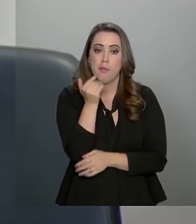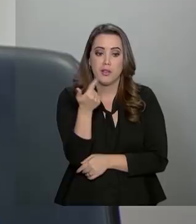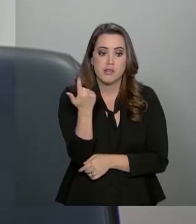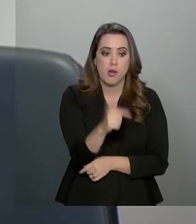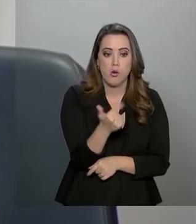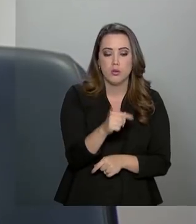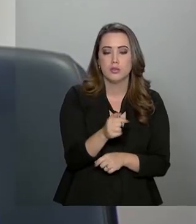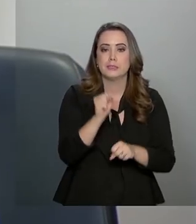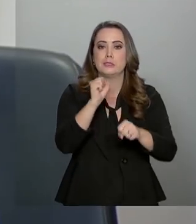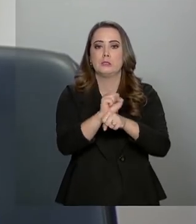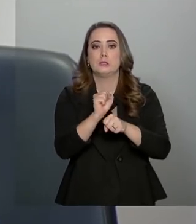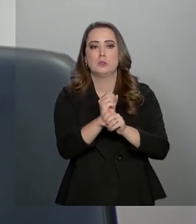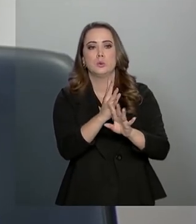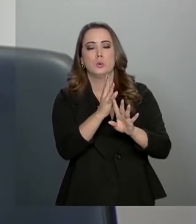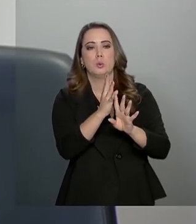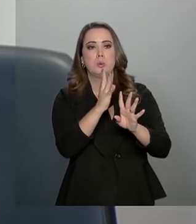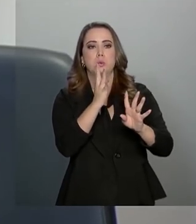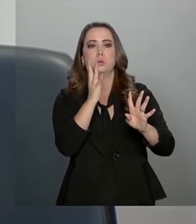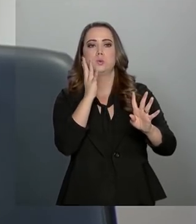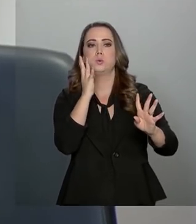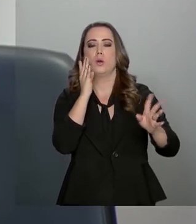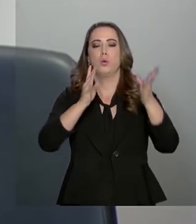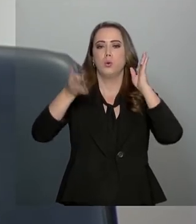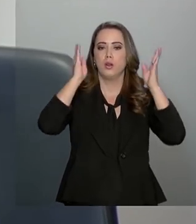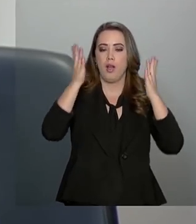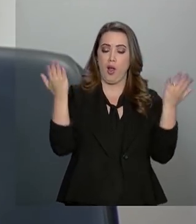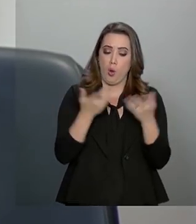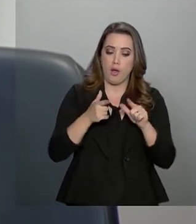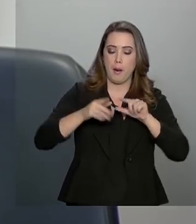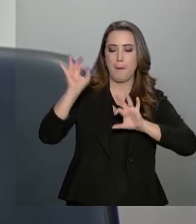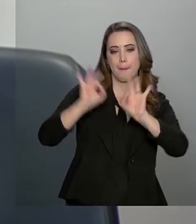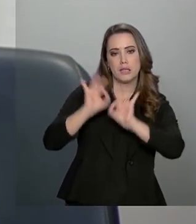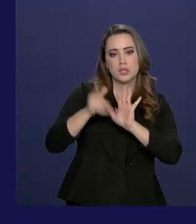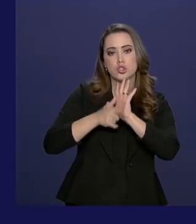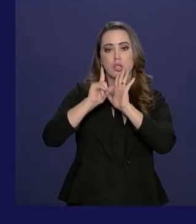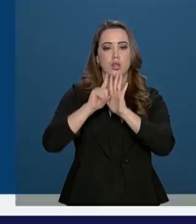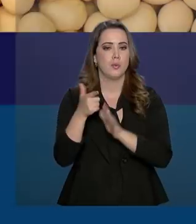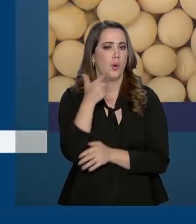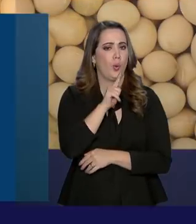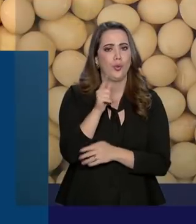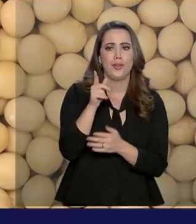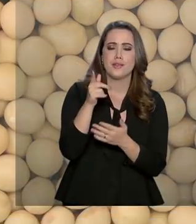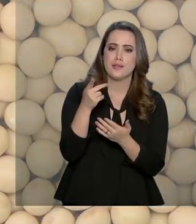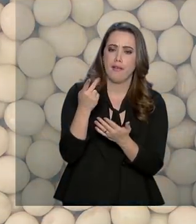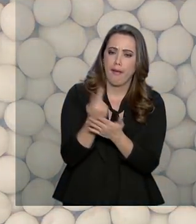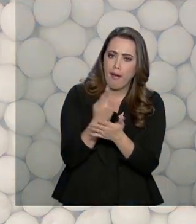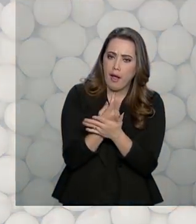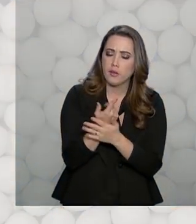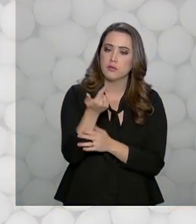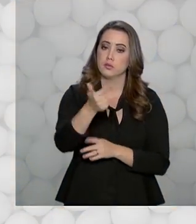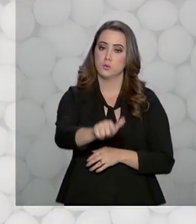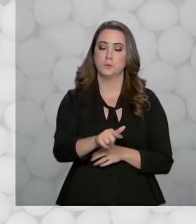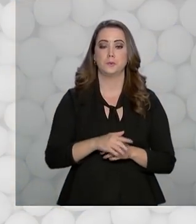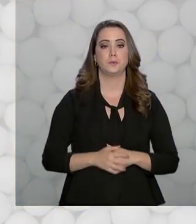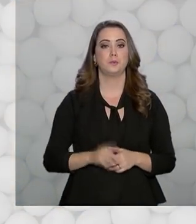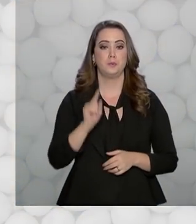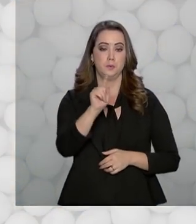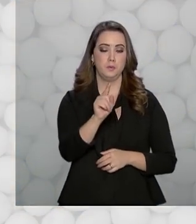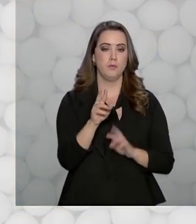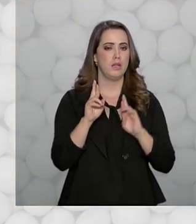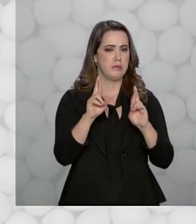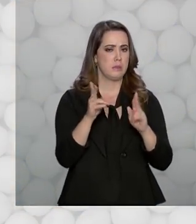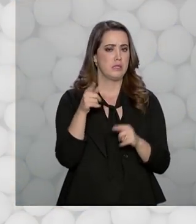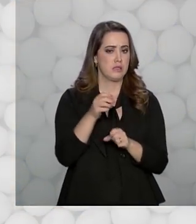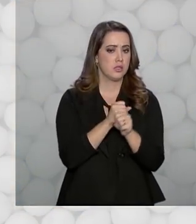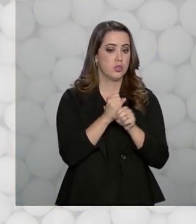tendo toda uma movimentação, hoje há planejamento para que isso não aconteça. A estimativa é de que a produção de grãos do país